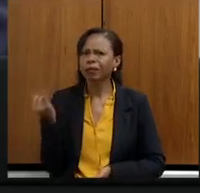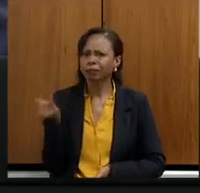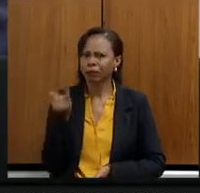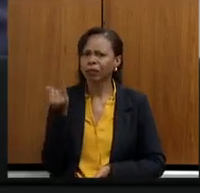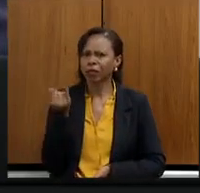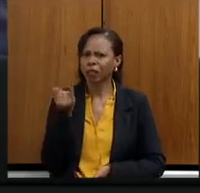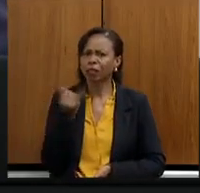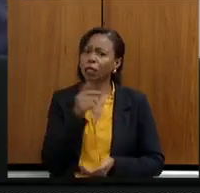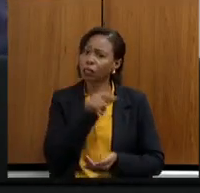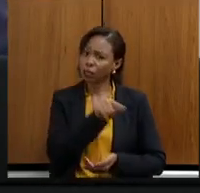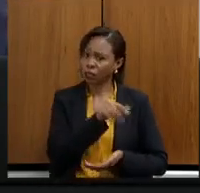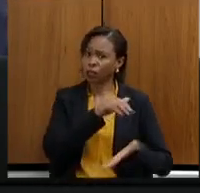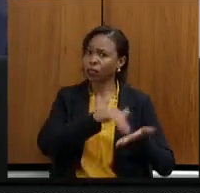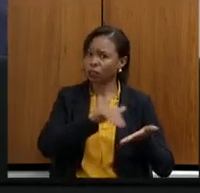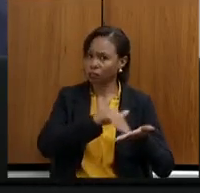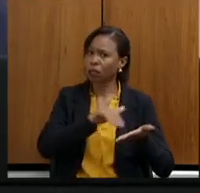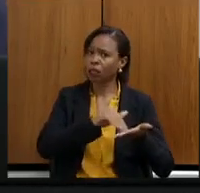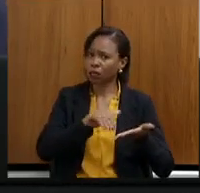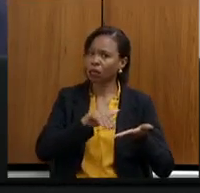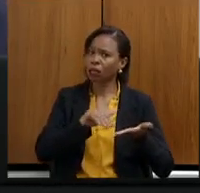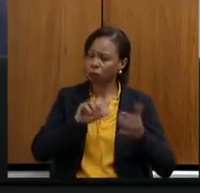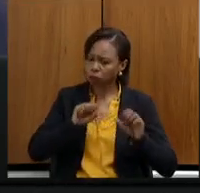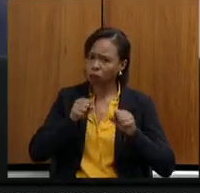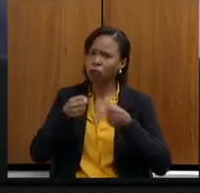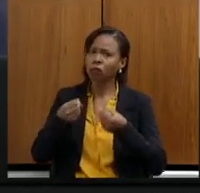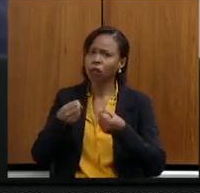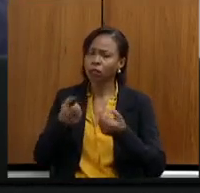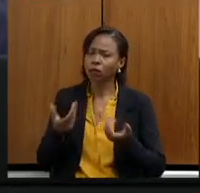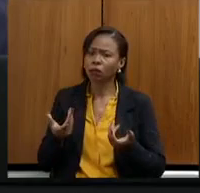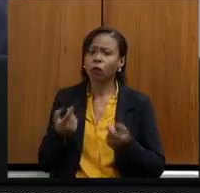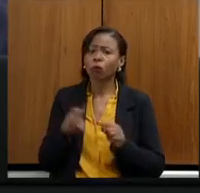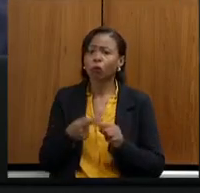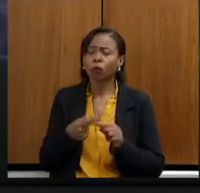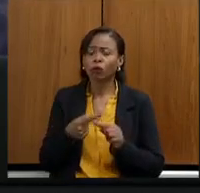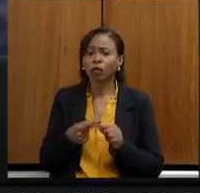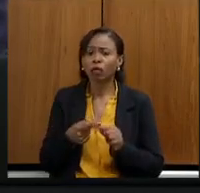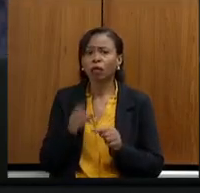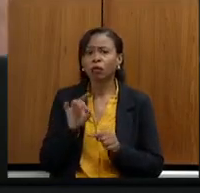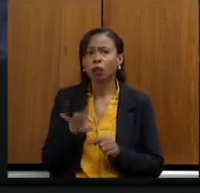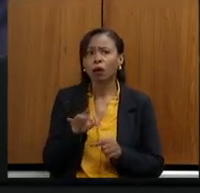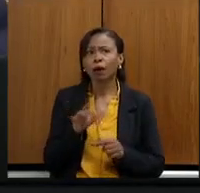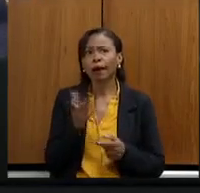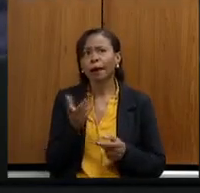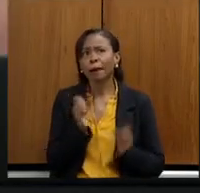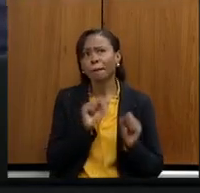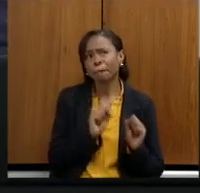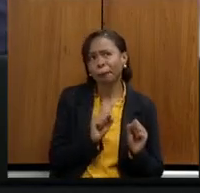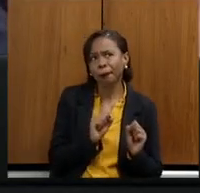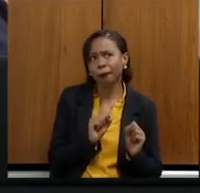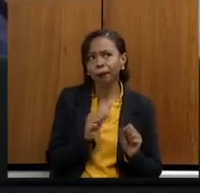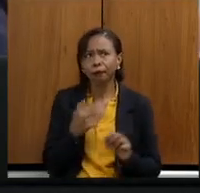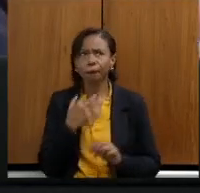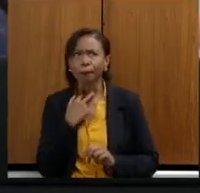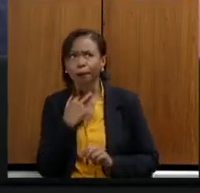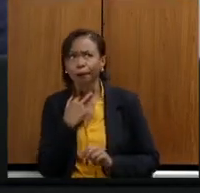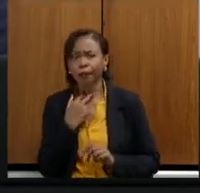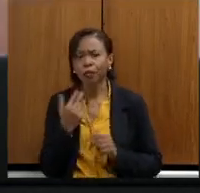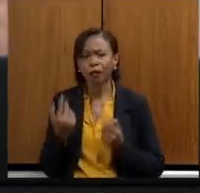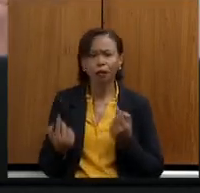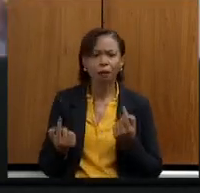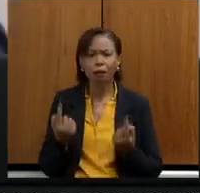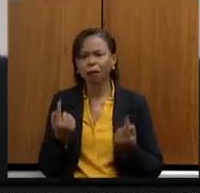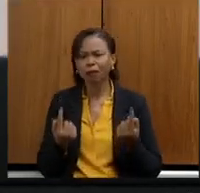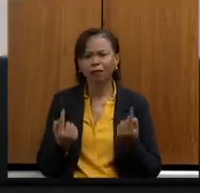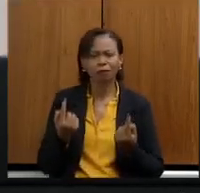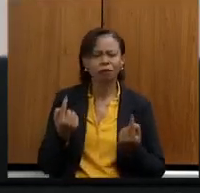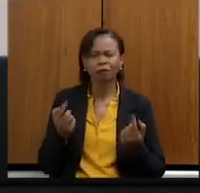defendido pela secretária, porque aí a gente ultrapassa essa discussão se pode ou se não pode A ou B, o que pode